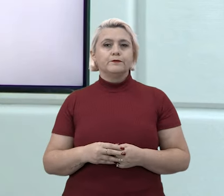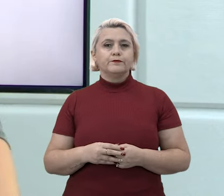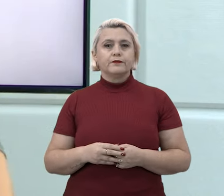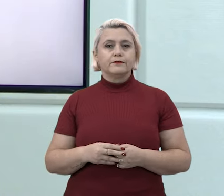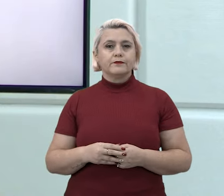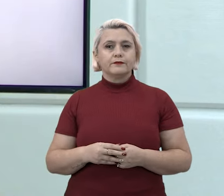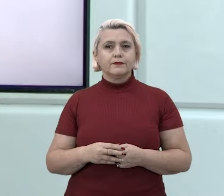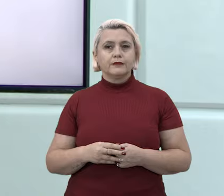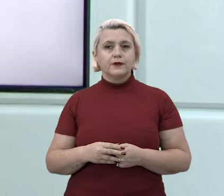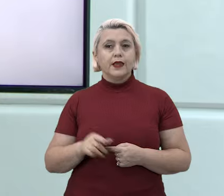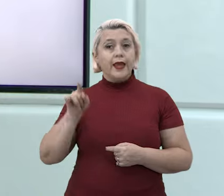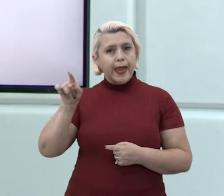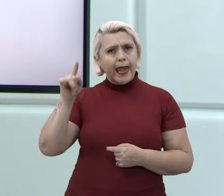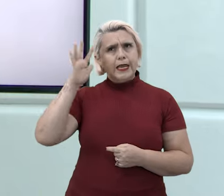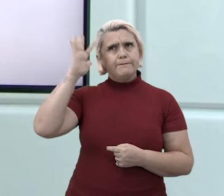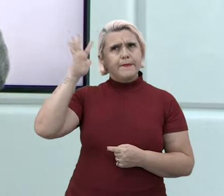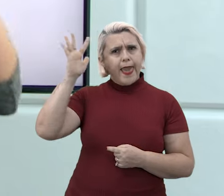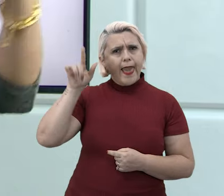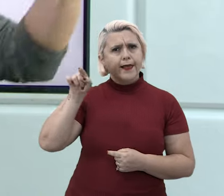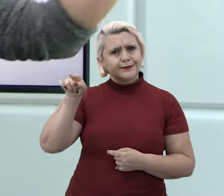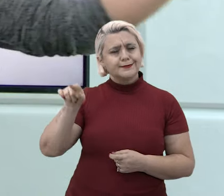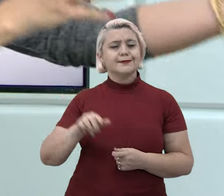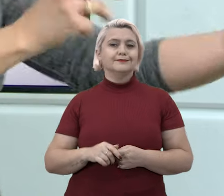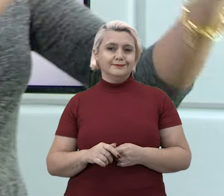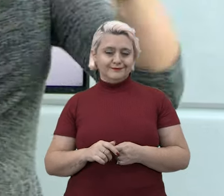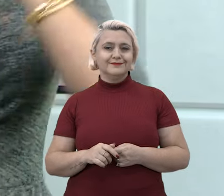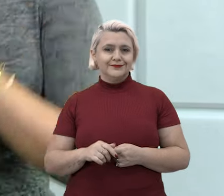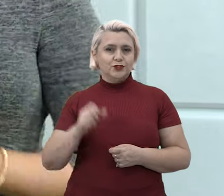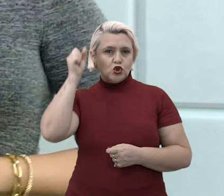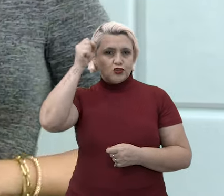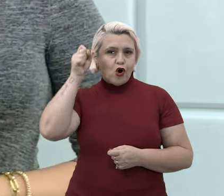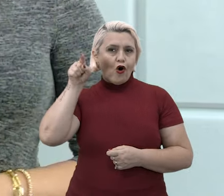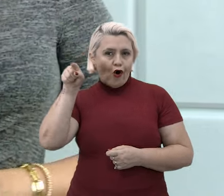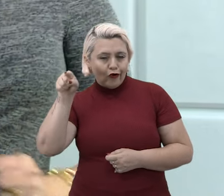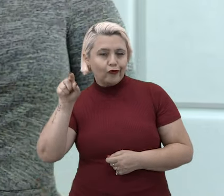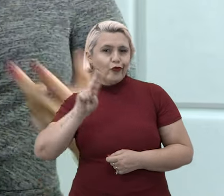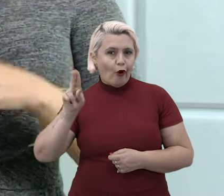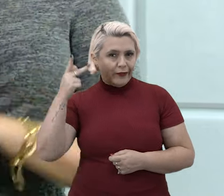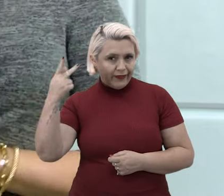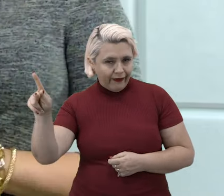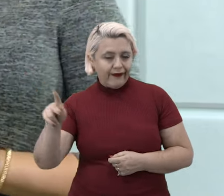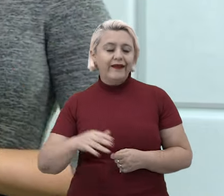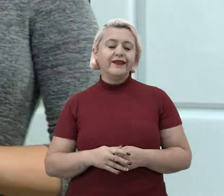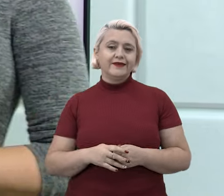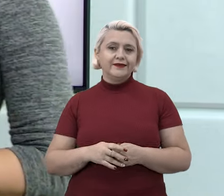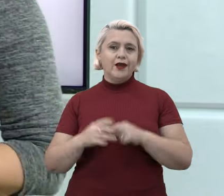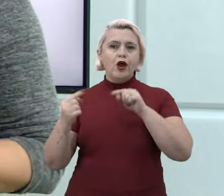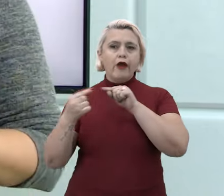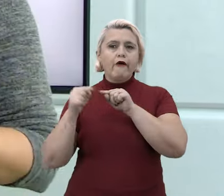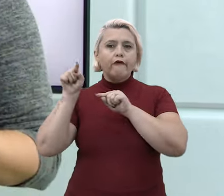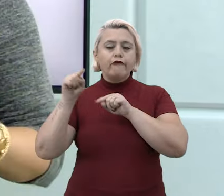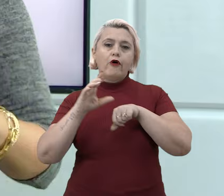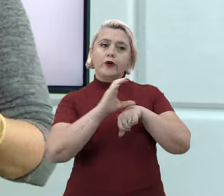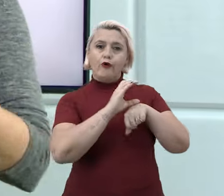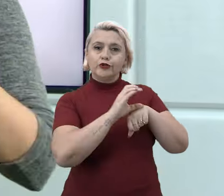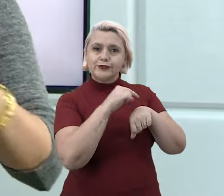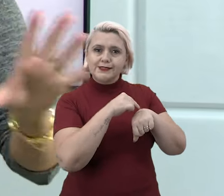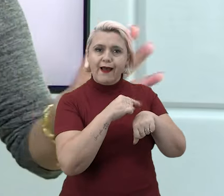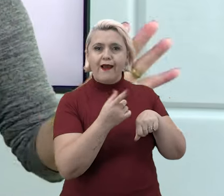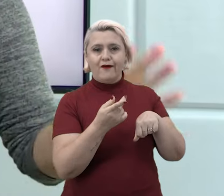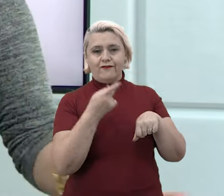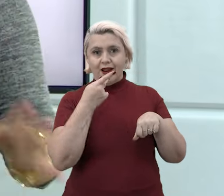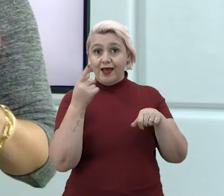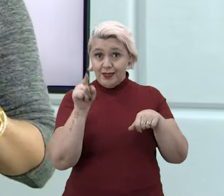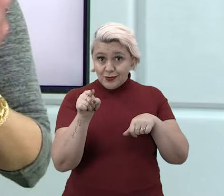para o sociólogo X, conforme o fulano, conforme a